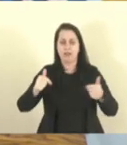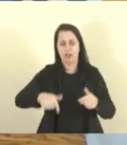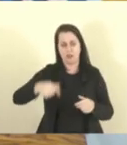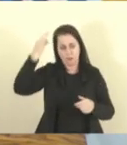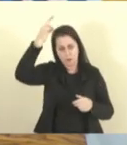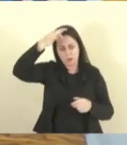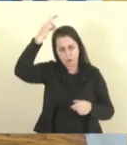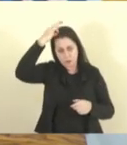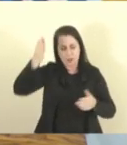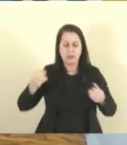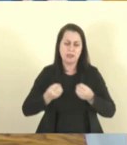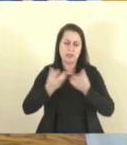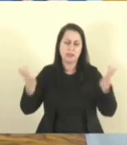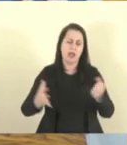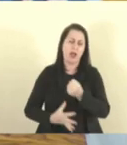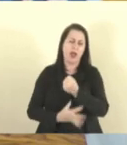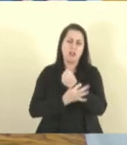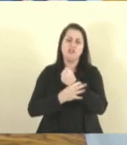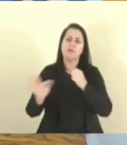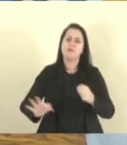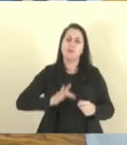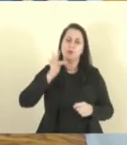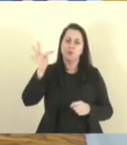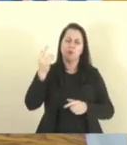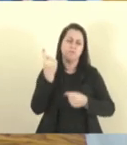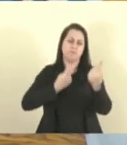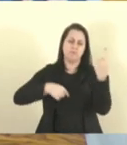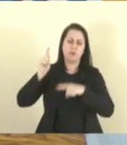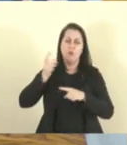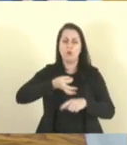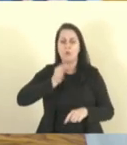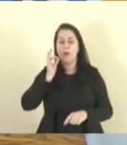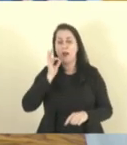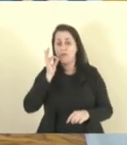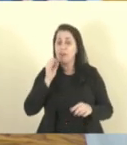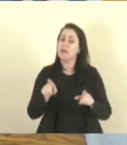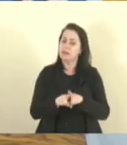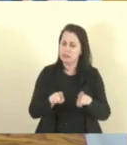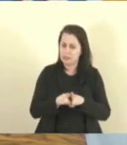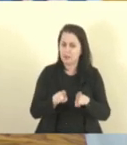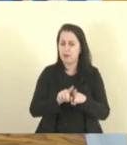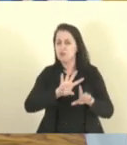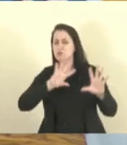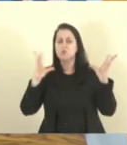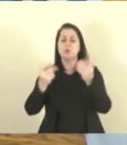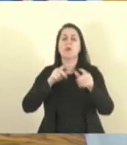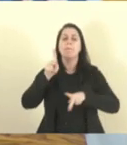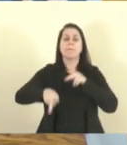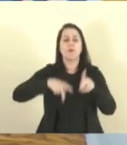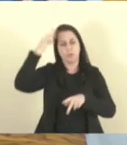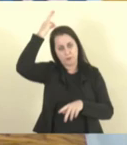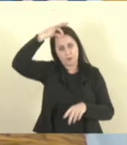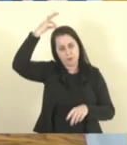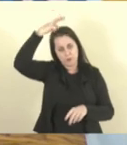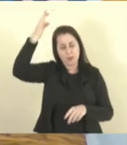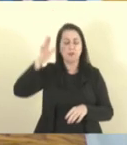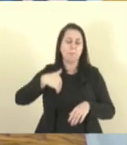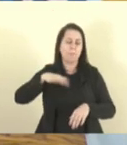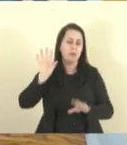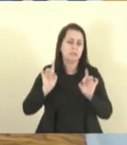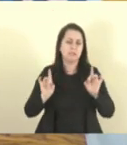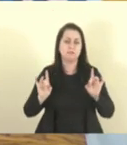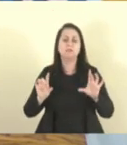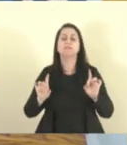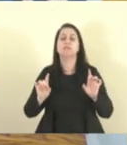garantindo um futuro próspero, não apenas para os nossos cafeicultores, mas também para todo o povo do Espírito Santo, mas em especial